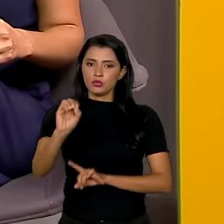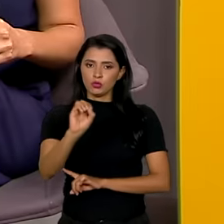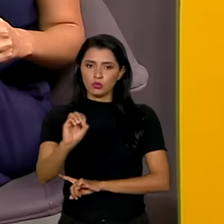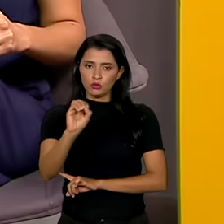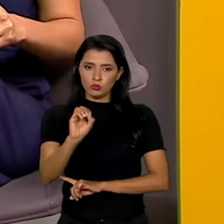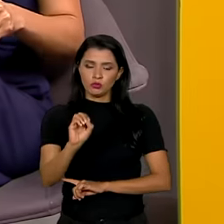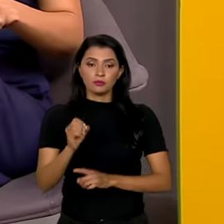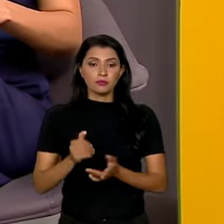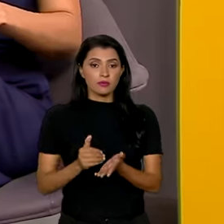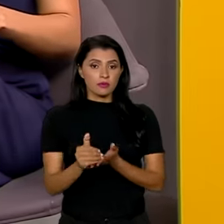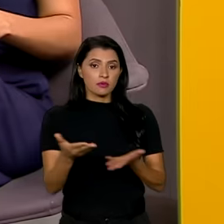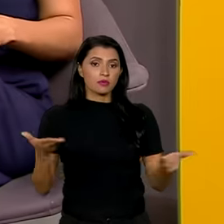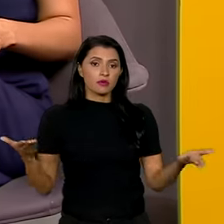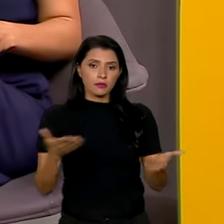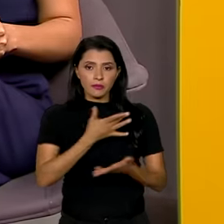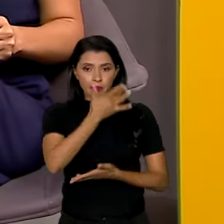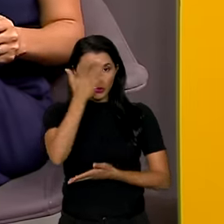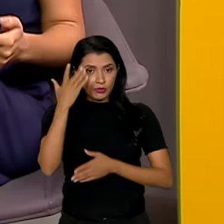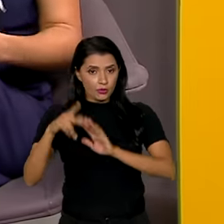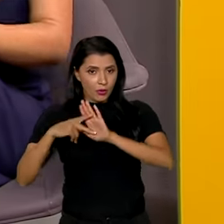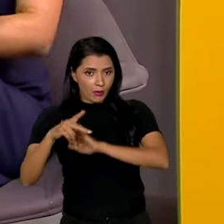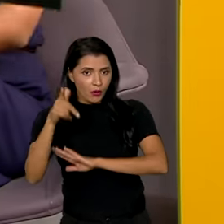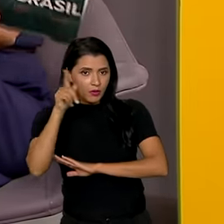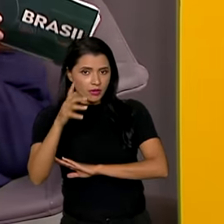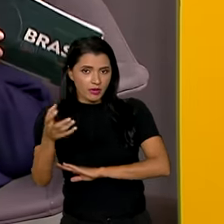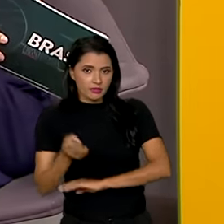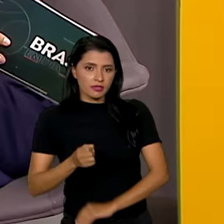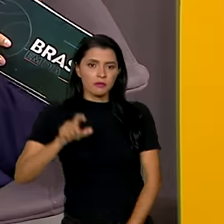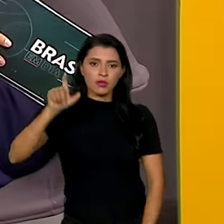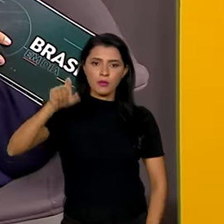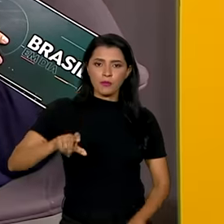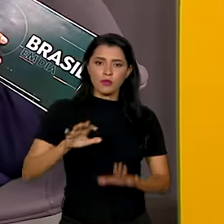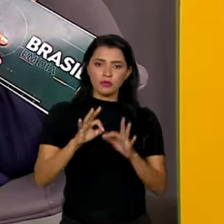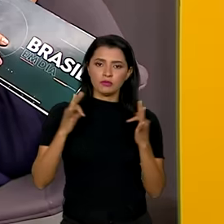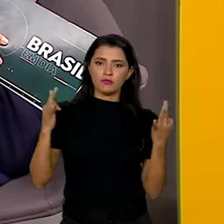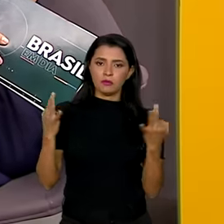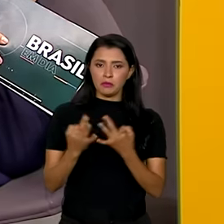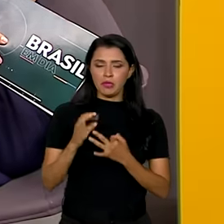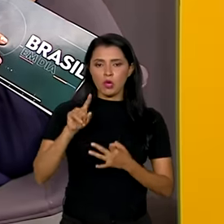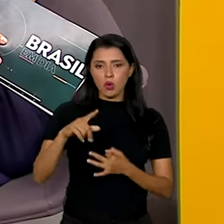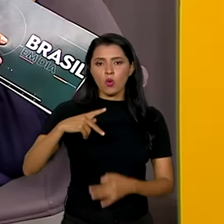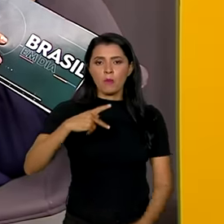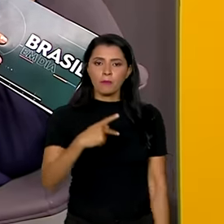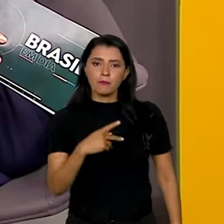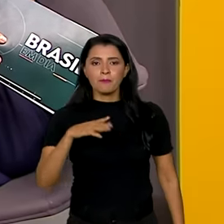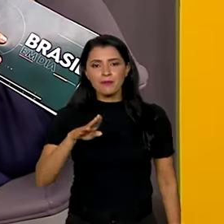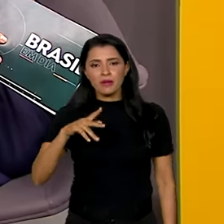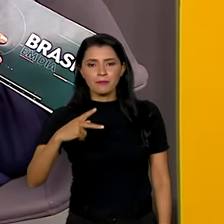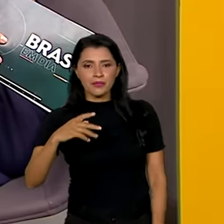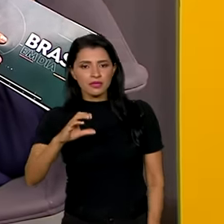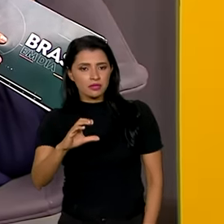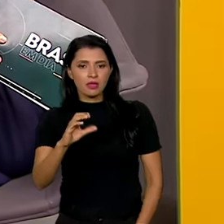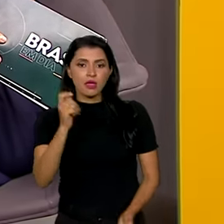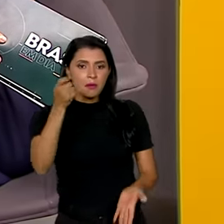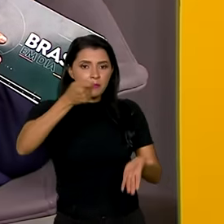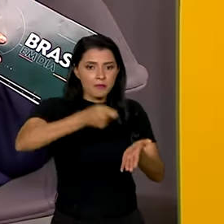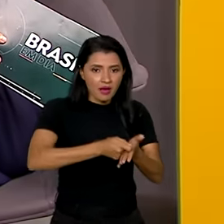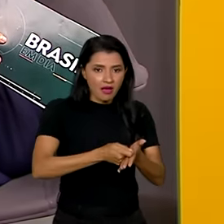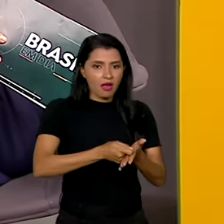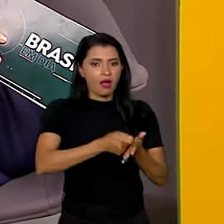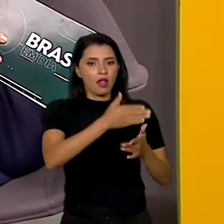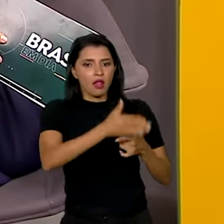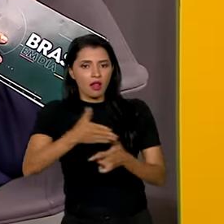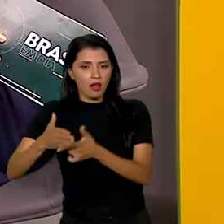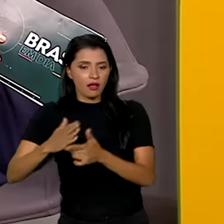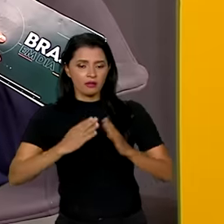E a partir de agora, beneficiários do Bolsa Família ou do benefício de prestação continuada não vão pagar prestações do Minha Casa